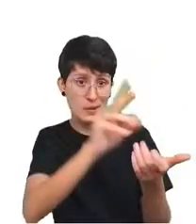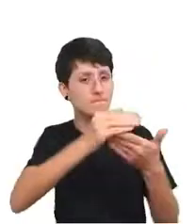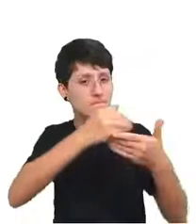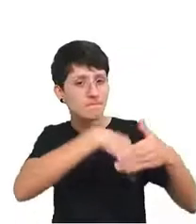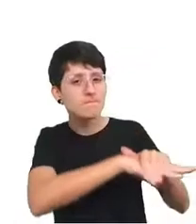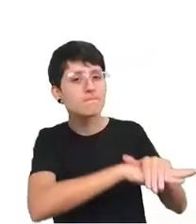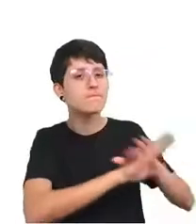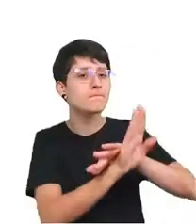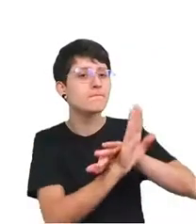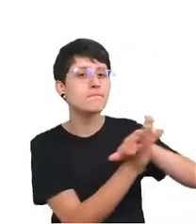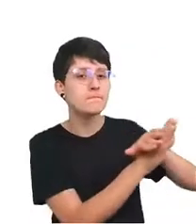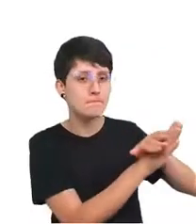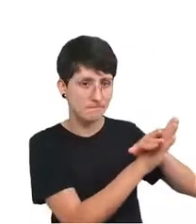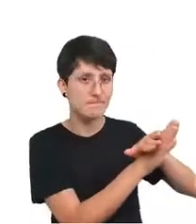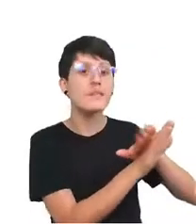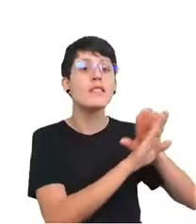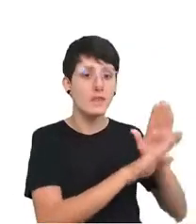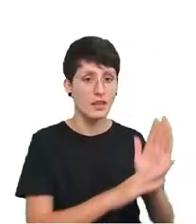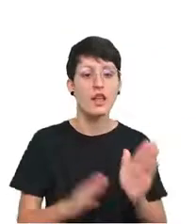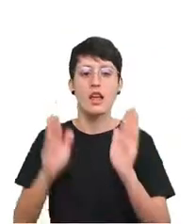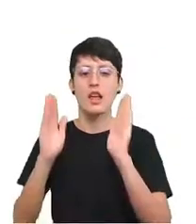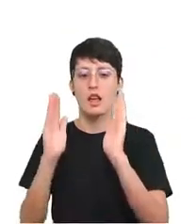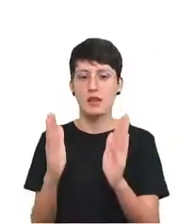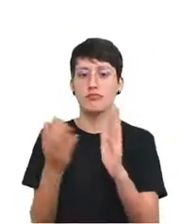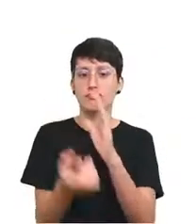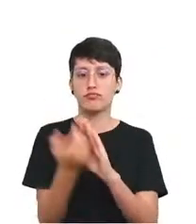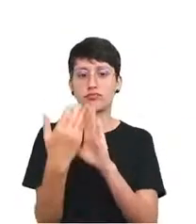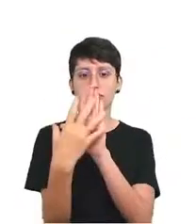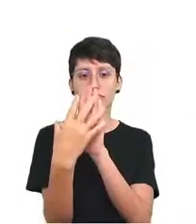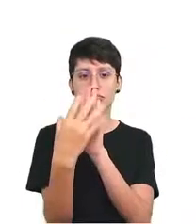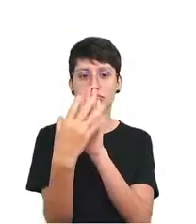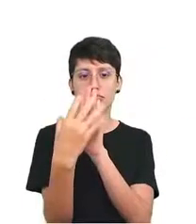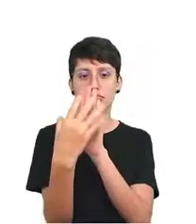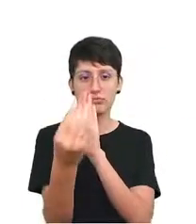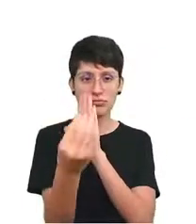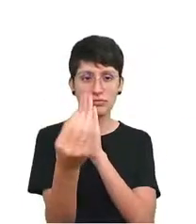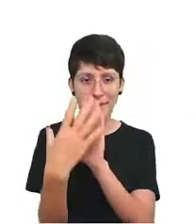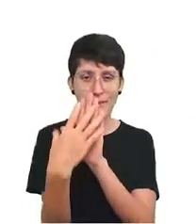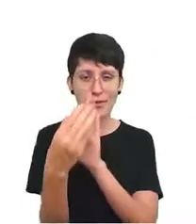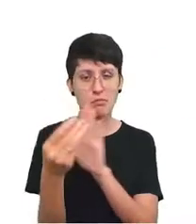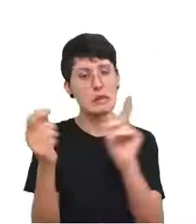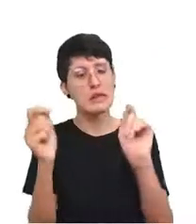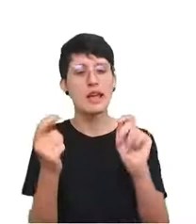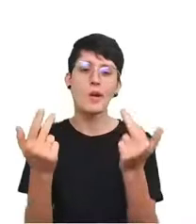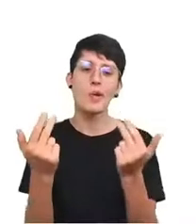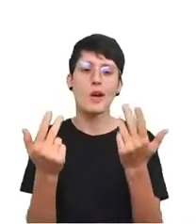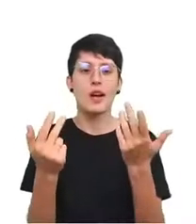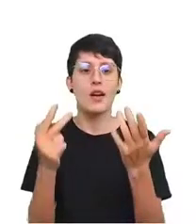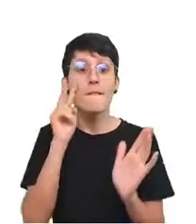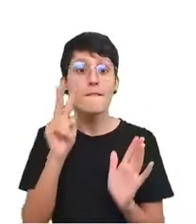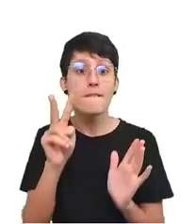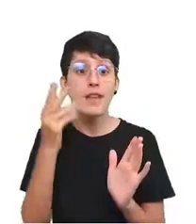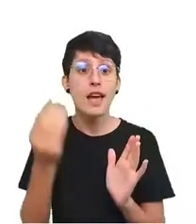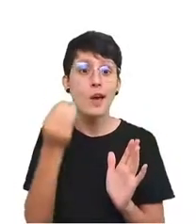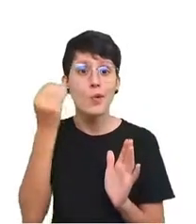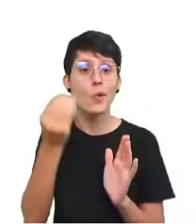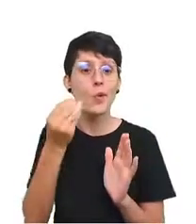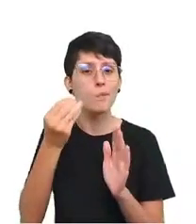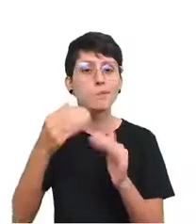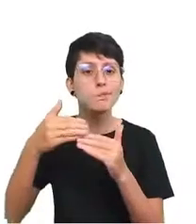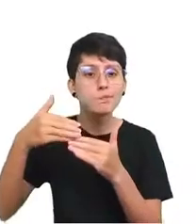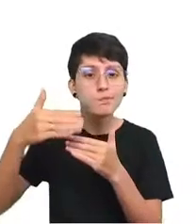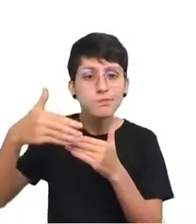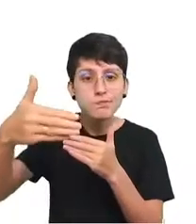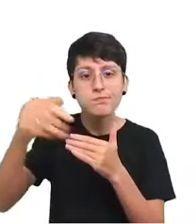modelo, colocar de lado, construir um modelo. Uma vez que tem um modelo, você pode ver como que essas previsões se dão, e dessa forma